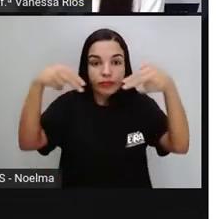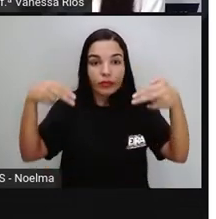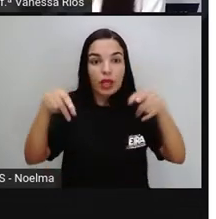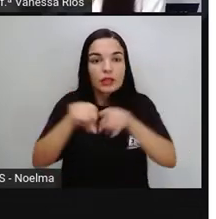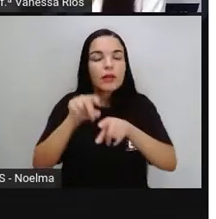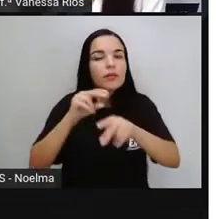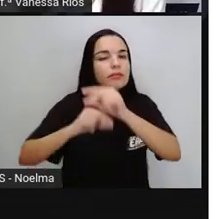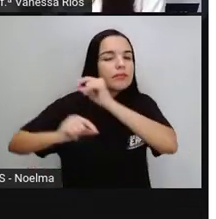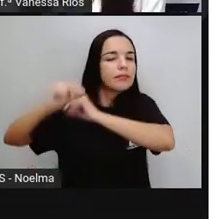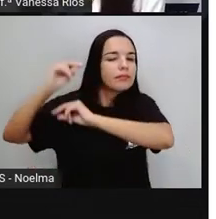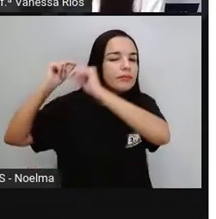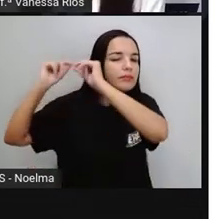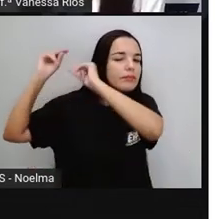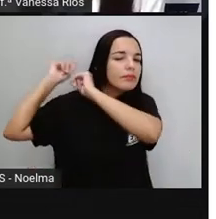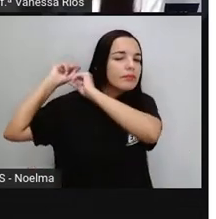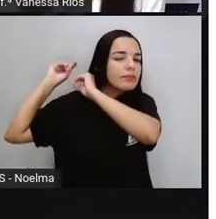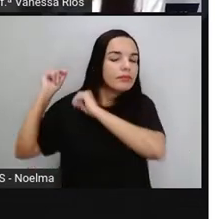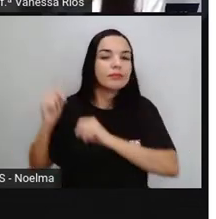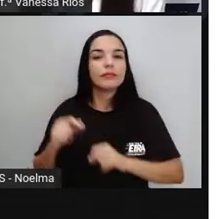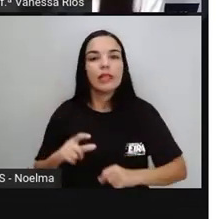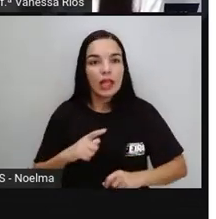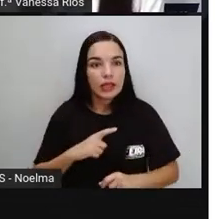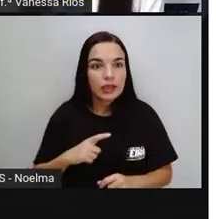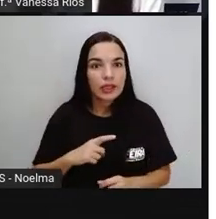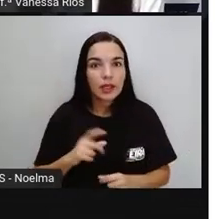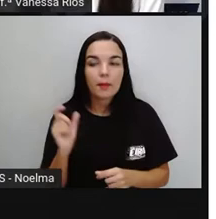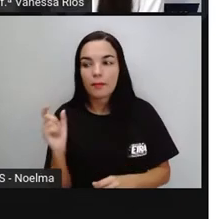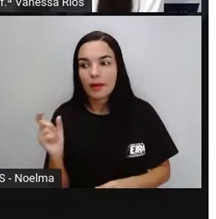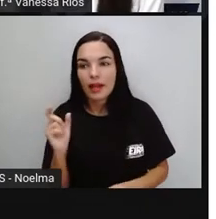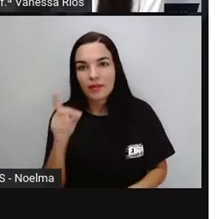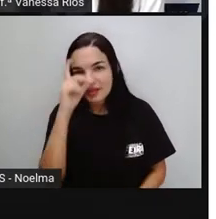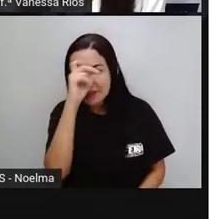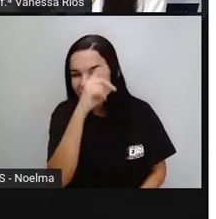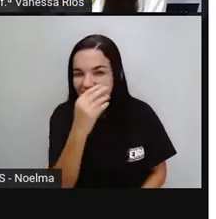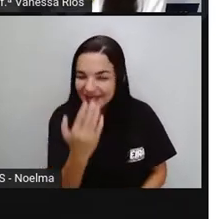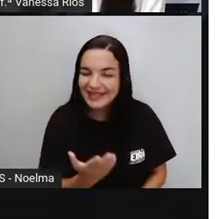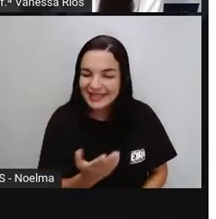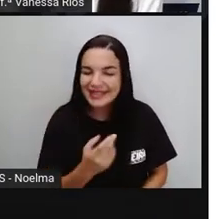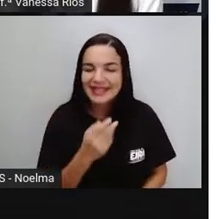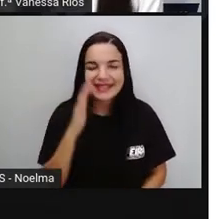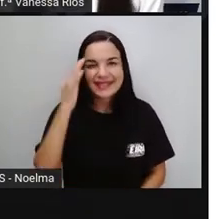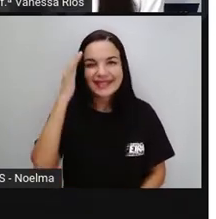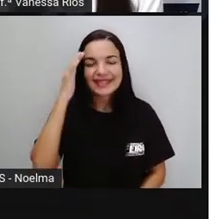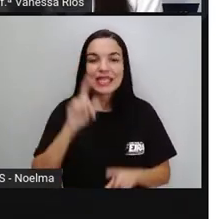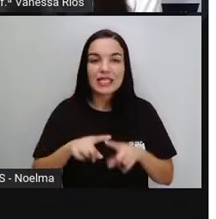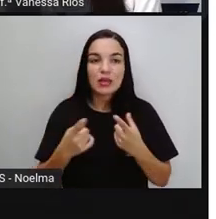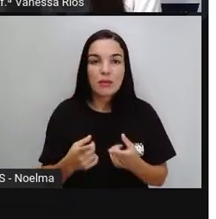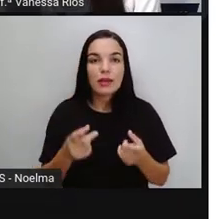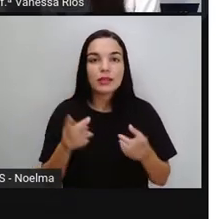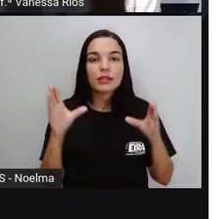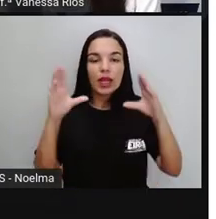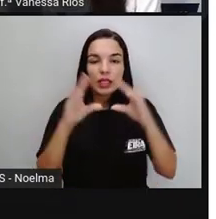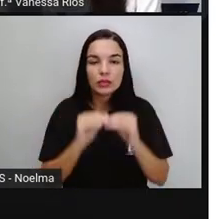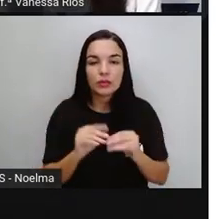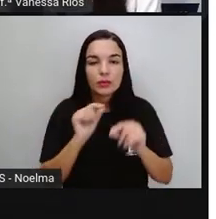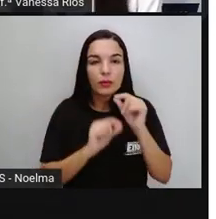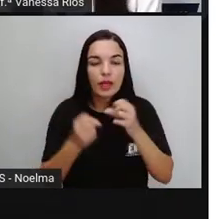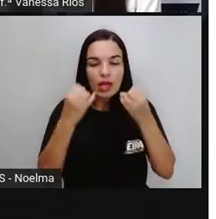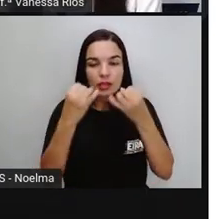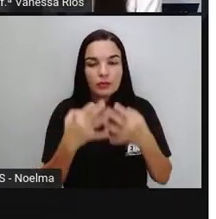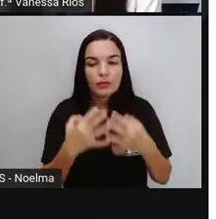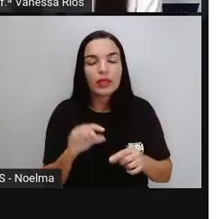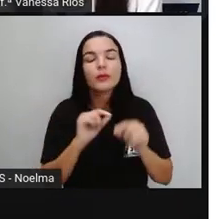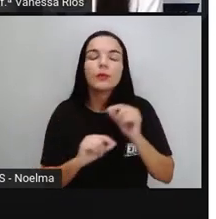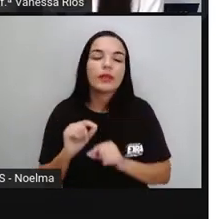antropológico. Um monte de palavra aí difícil, né? de entender, mas a prova resumindo e explicando para